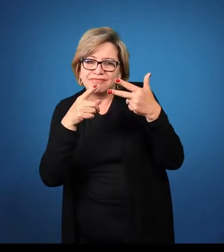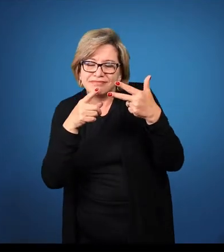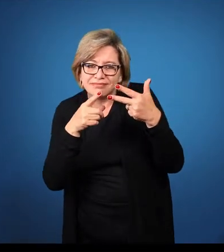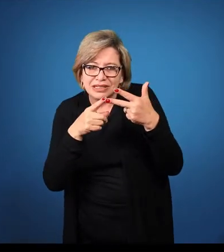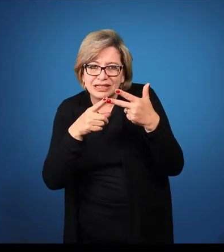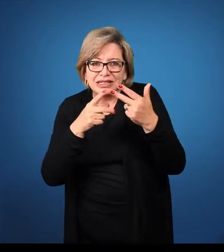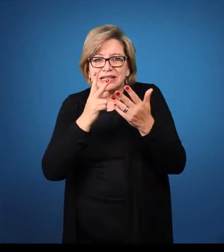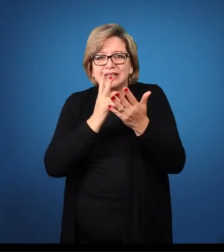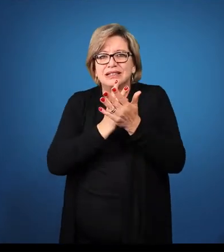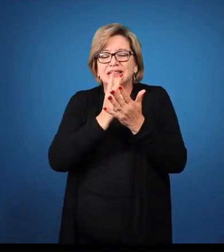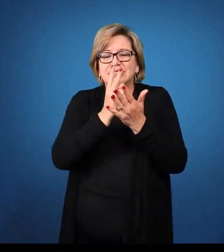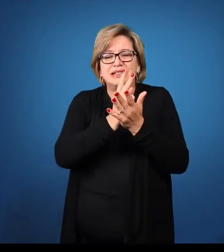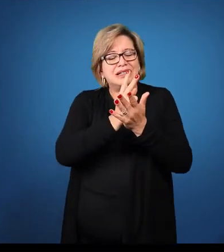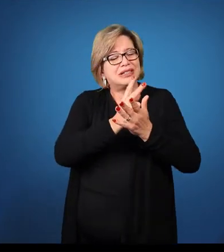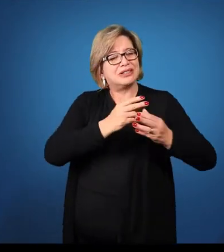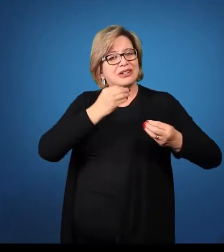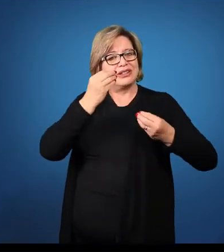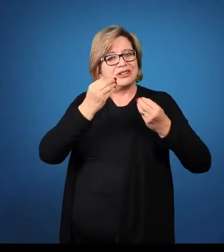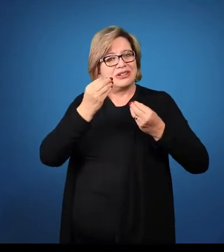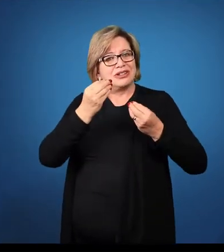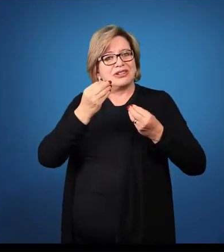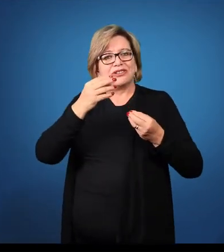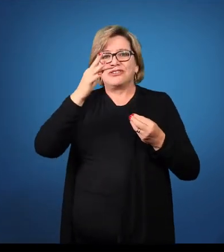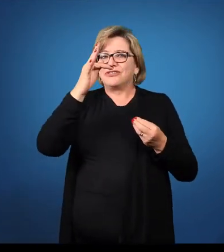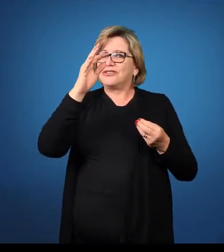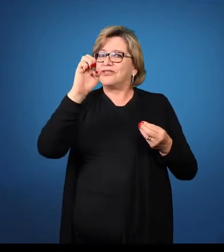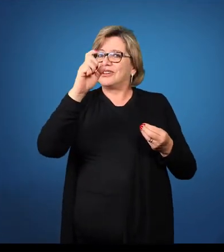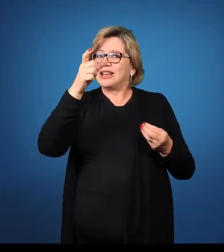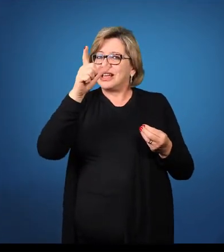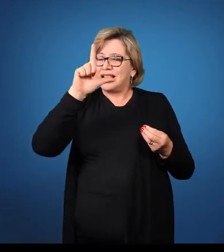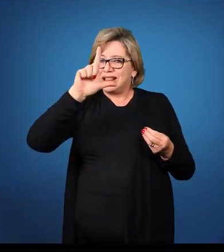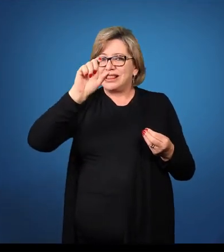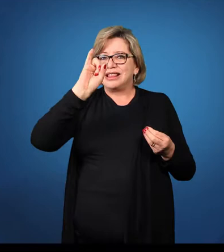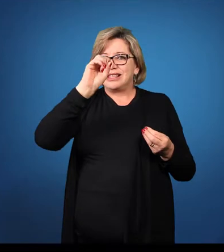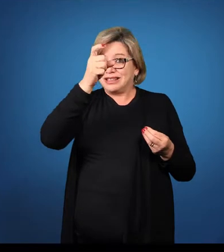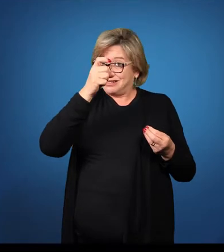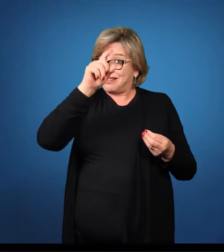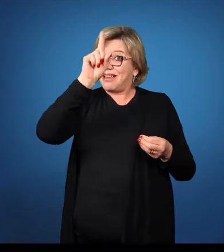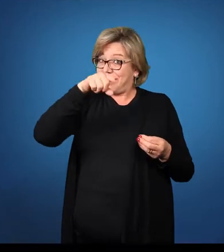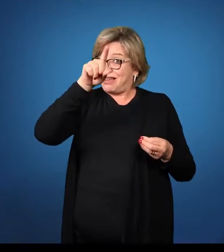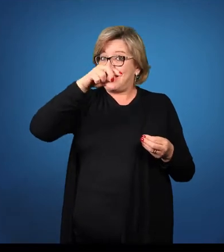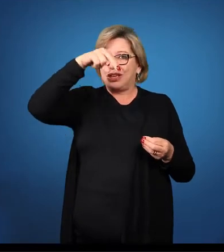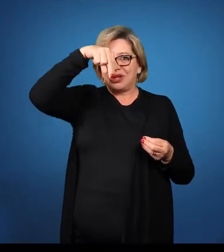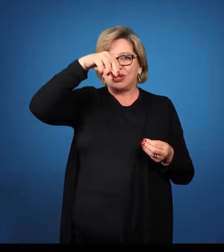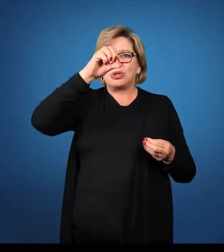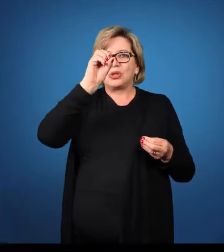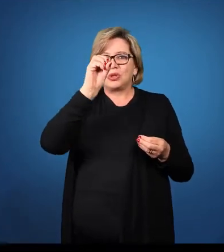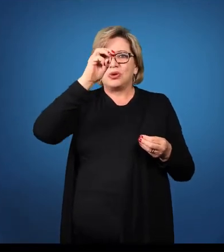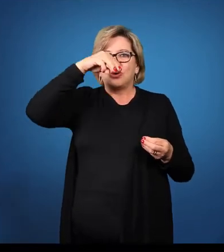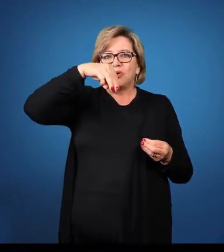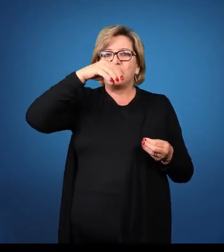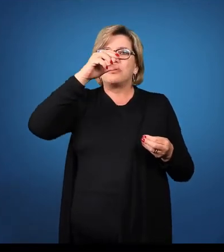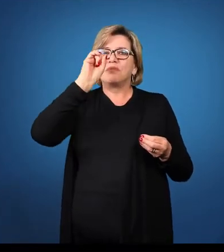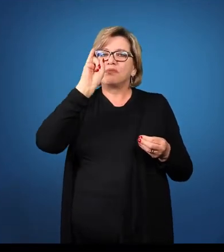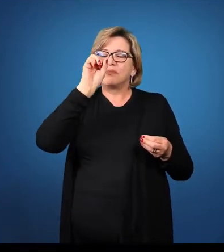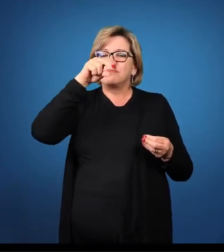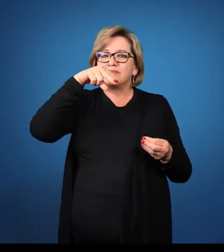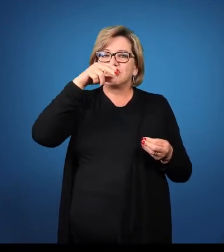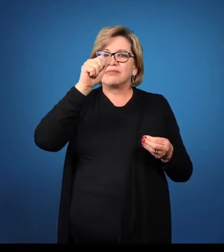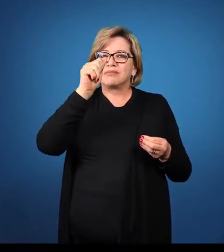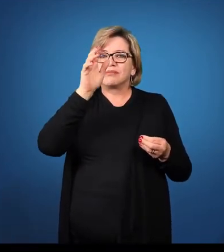Sendo que félix está no nome nativo, felites, no genitivo.